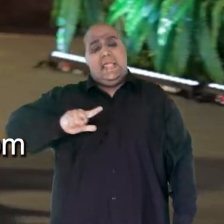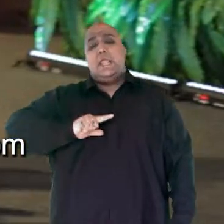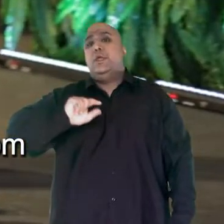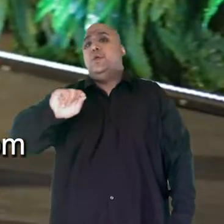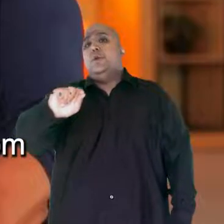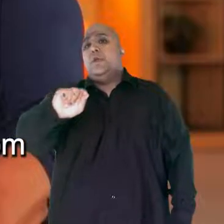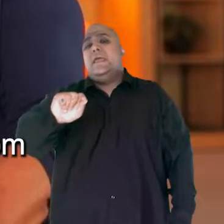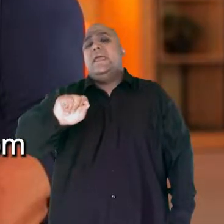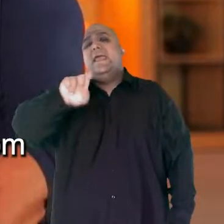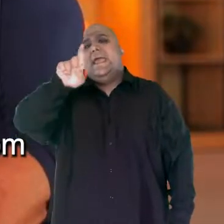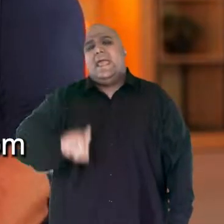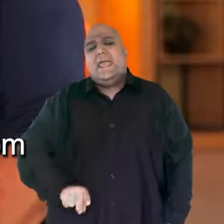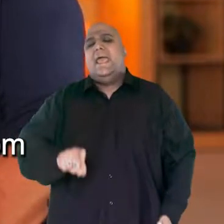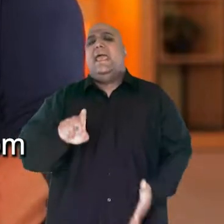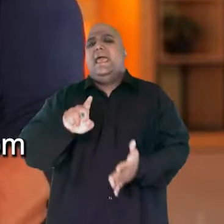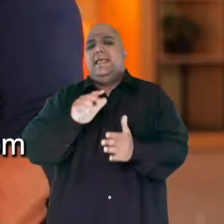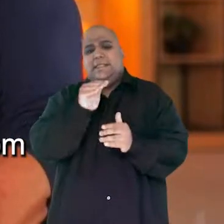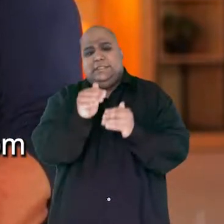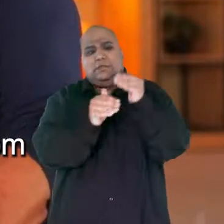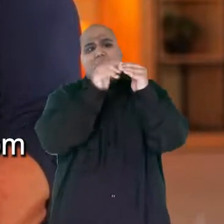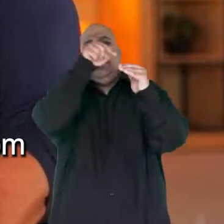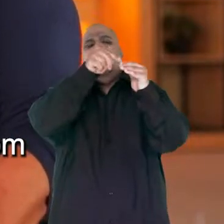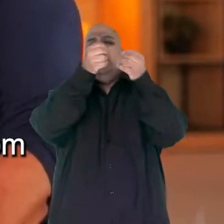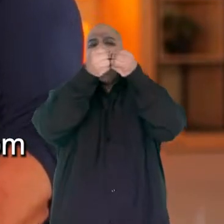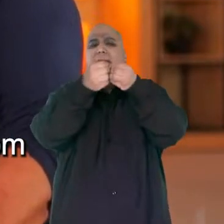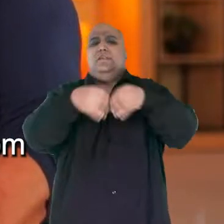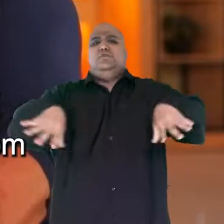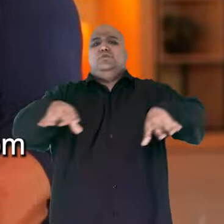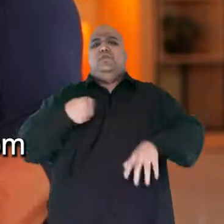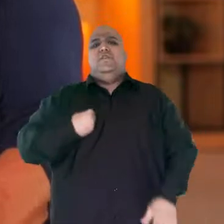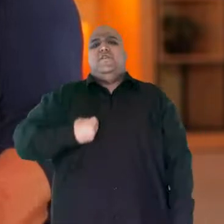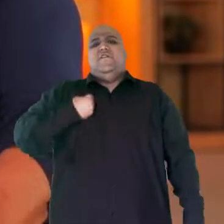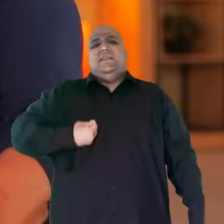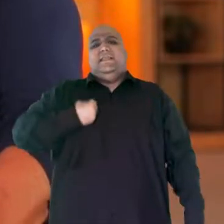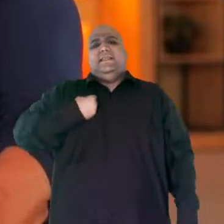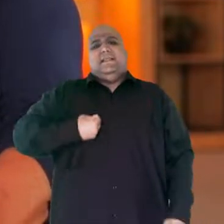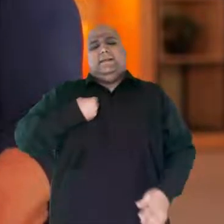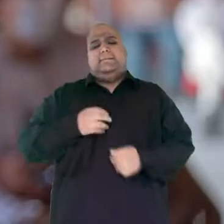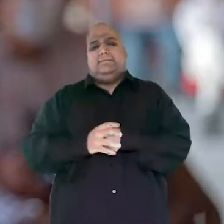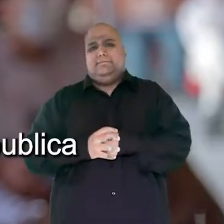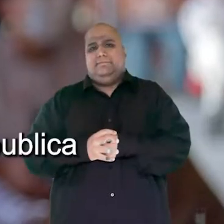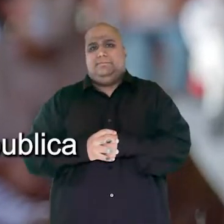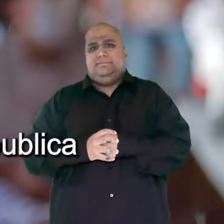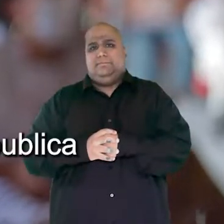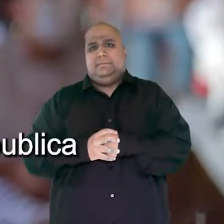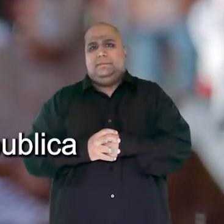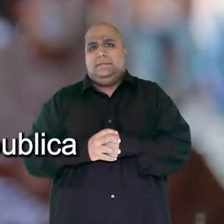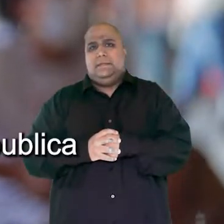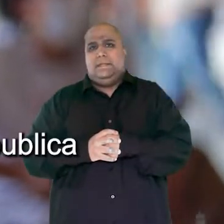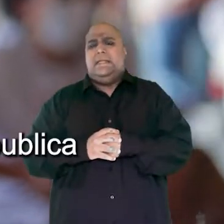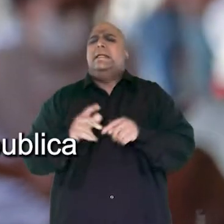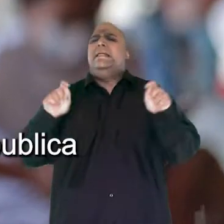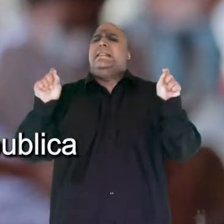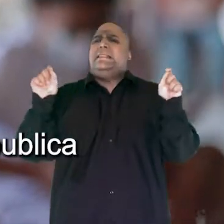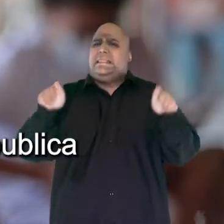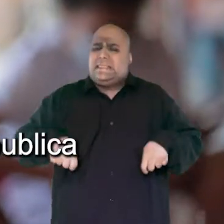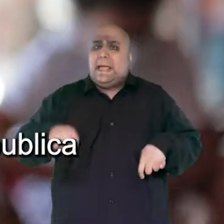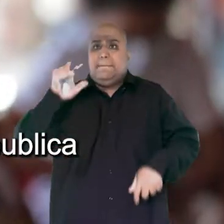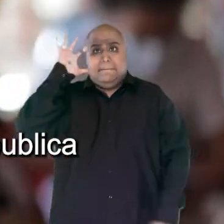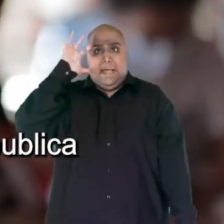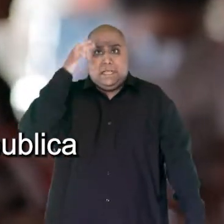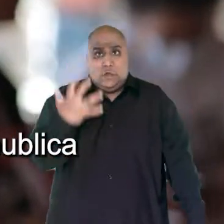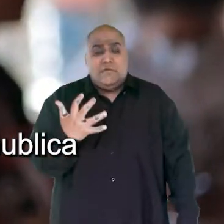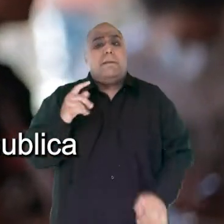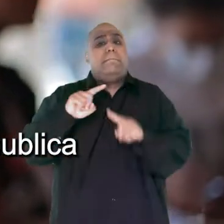desenvolvimento, crescimento e desenvolvimento prejudicados. Impossível corrigir? Não. Vai